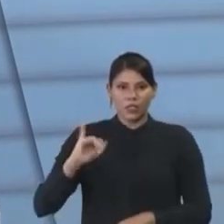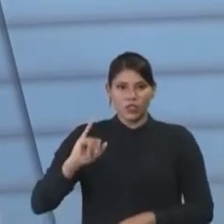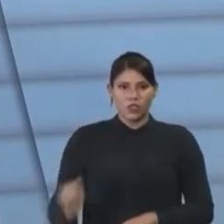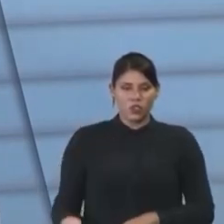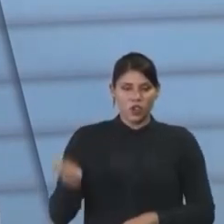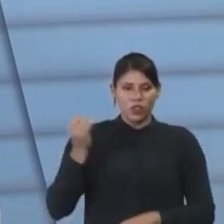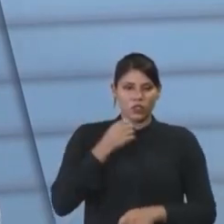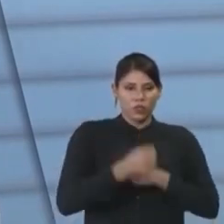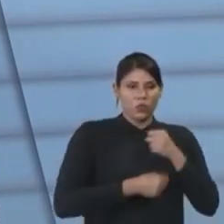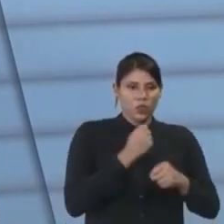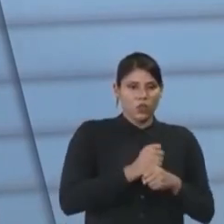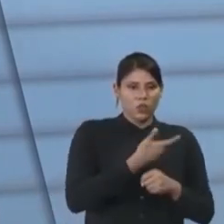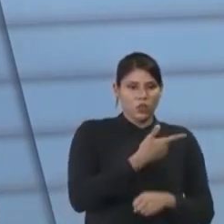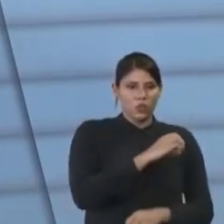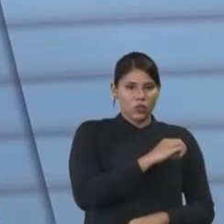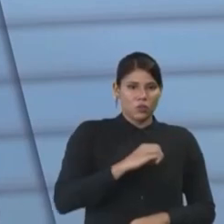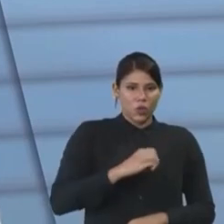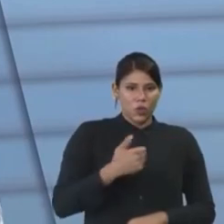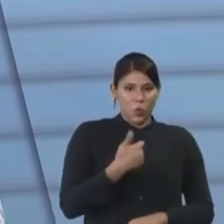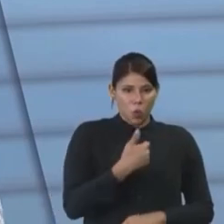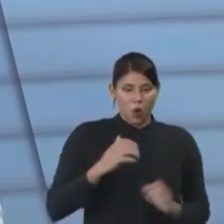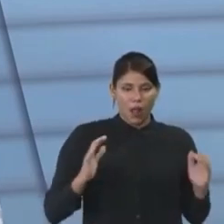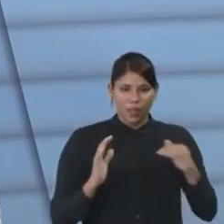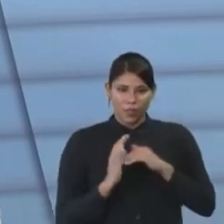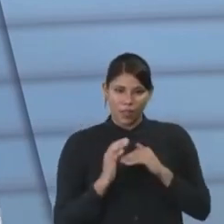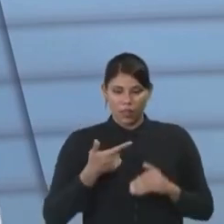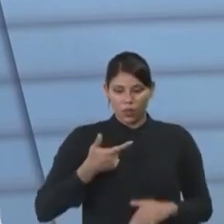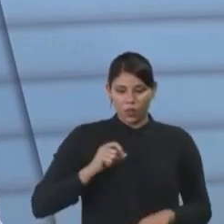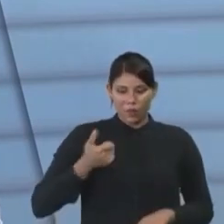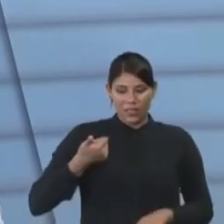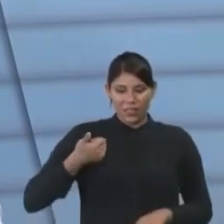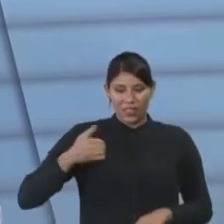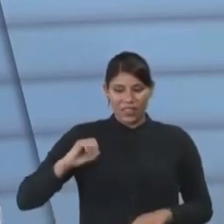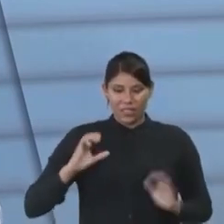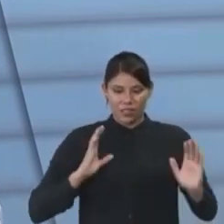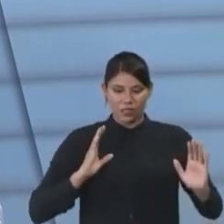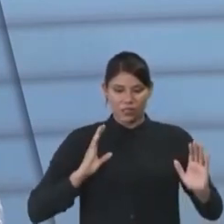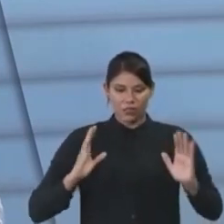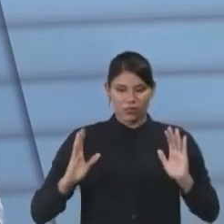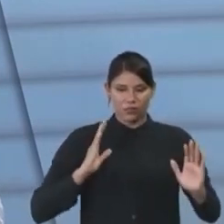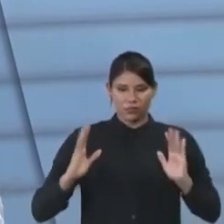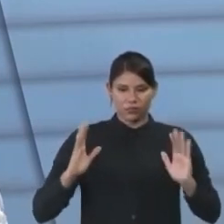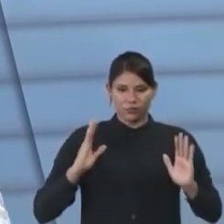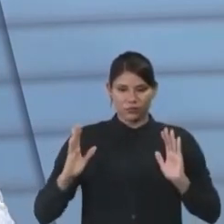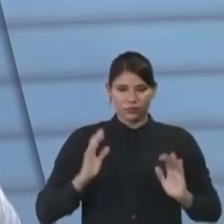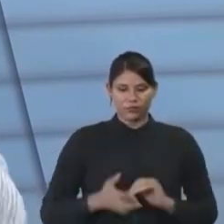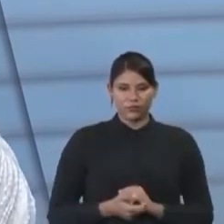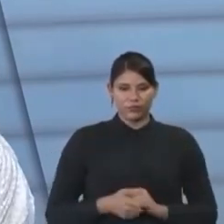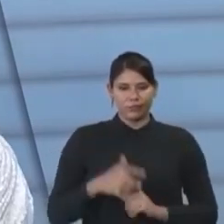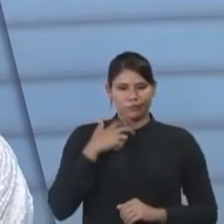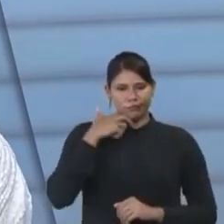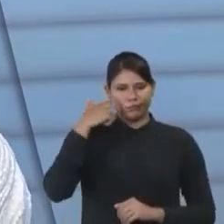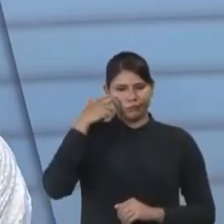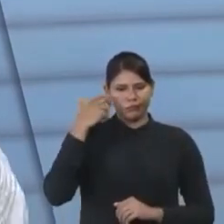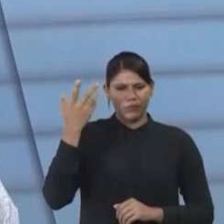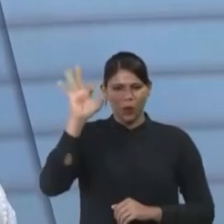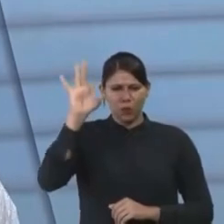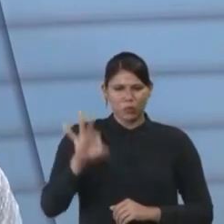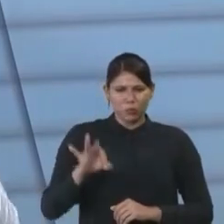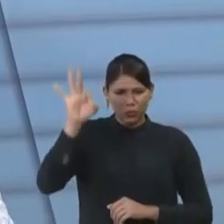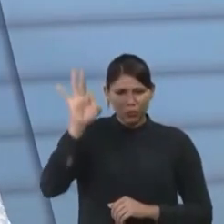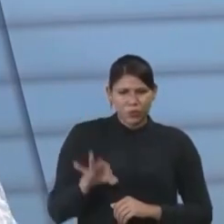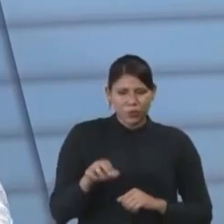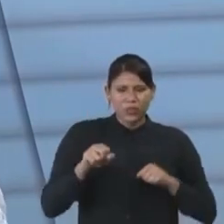2001 e 2010, ou seja, 10 anos. E é vergonhoso o percentual de